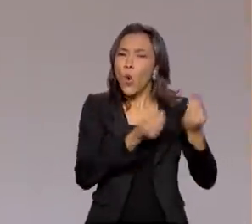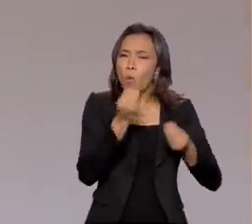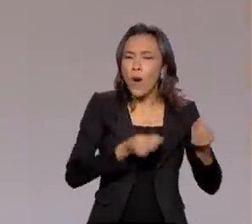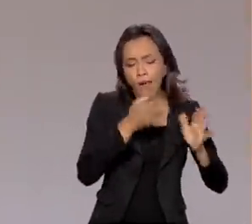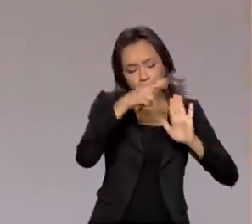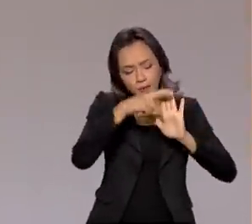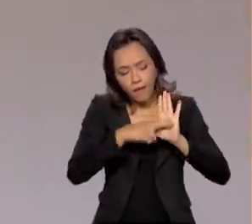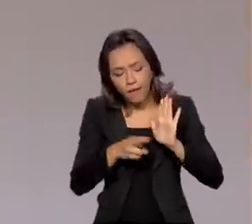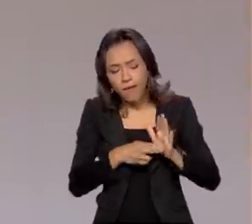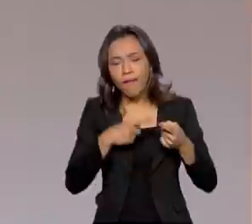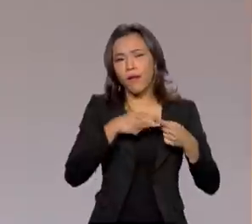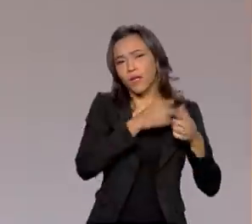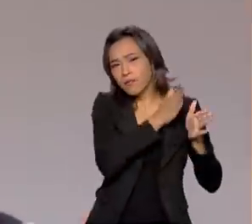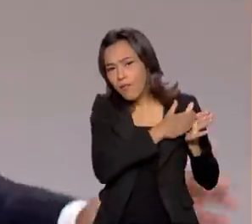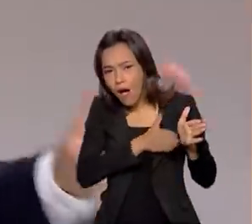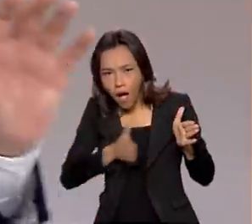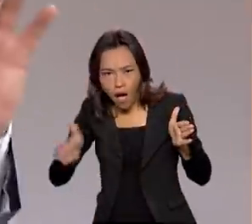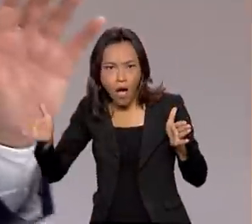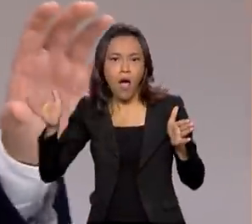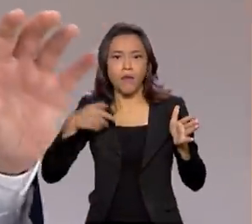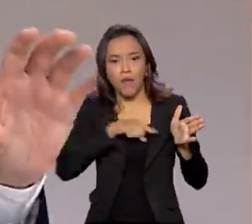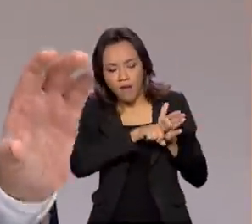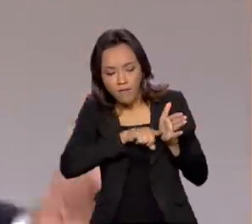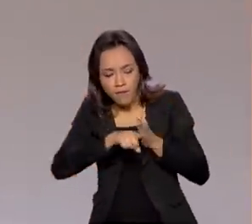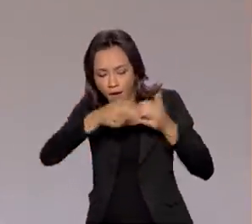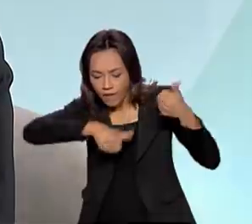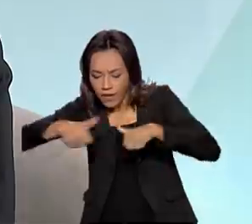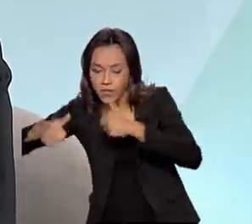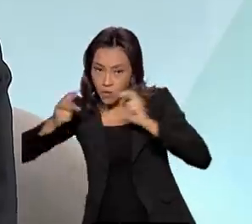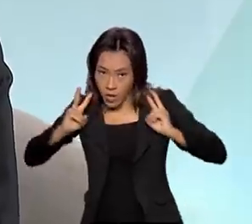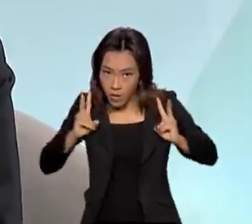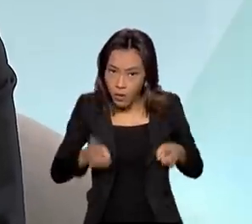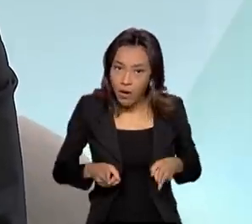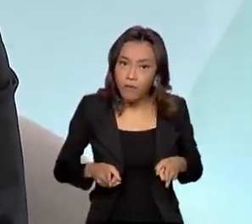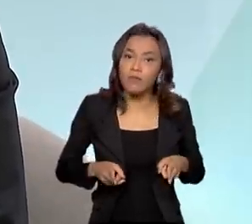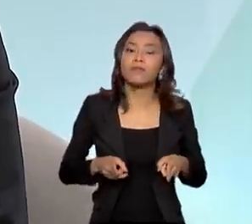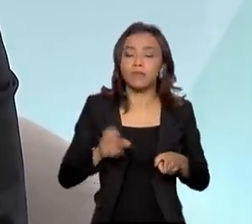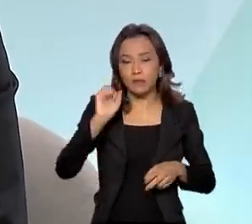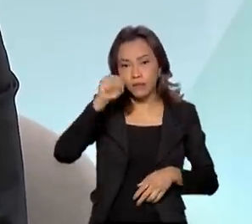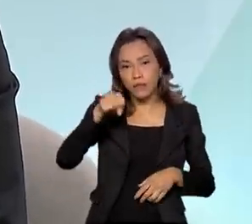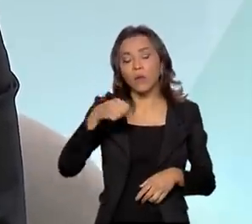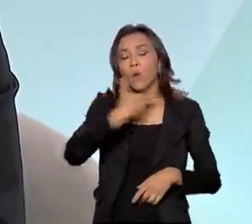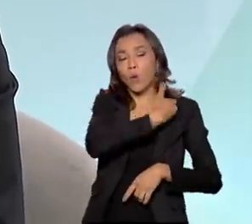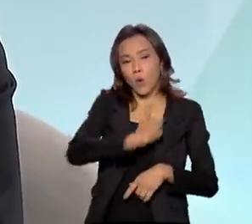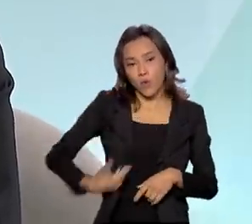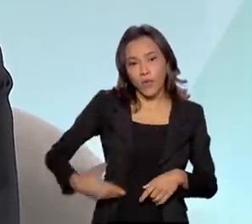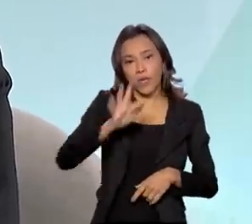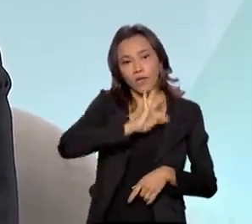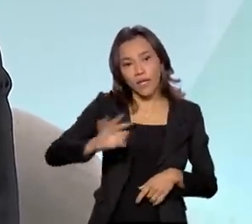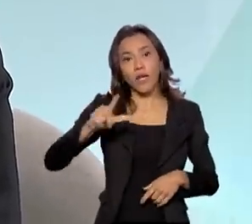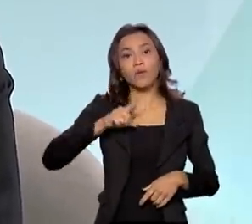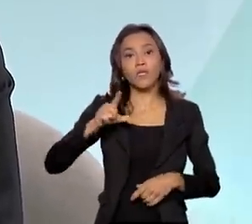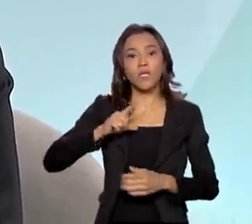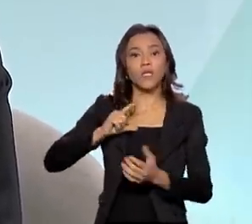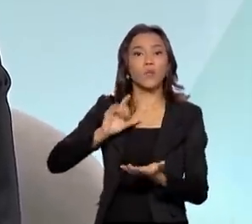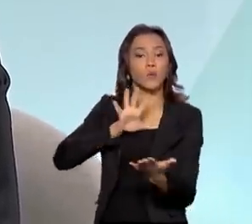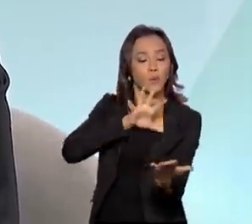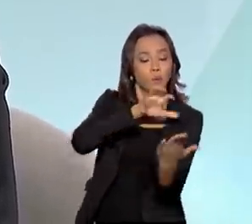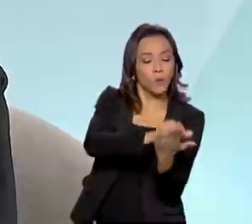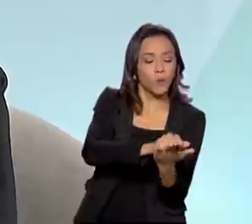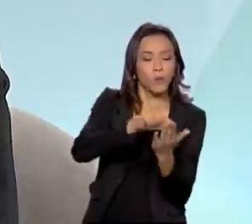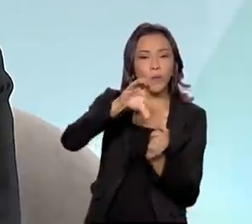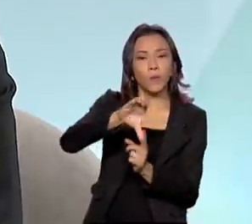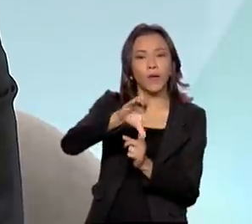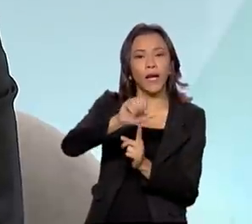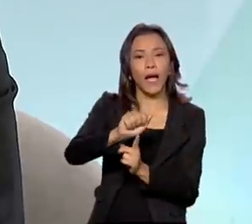continuam os mesmos do Bolsa Família ou também vão ter mudança? O governo federal dispõe hoje do Cade Único, que é o Cadastro